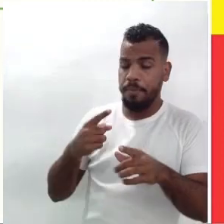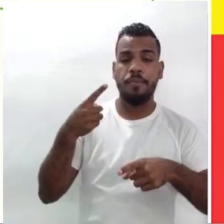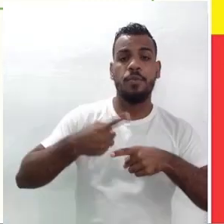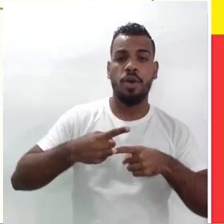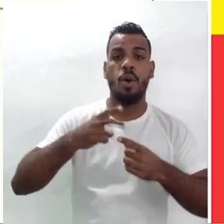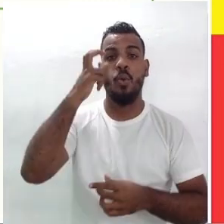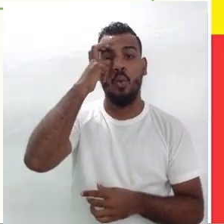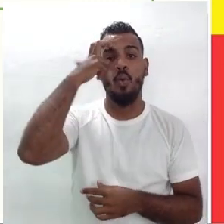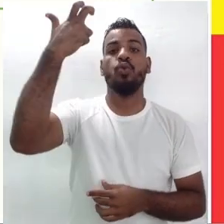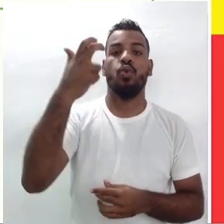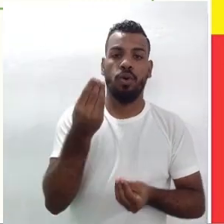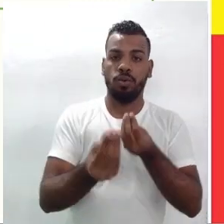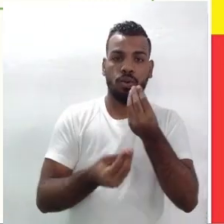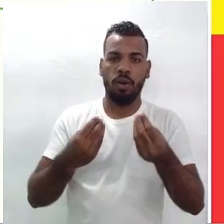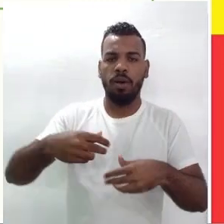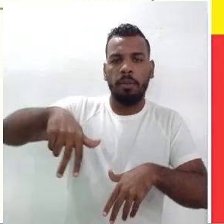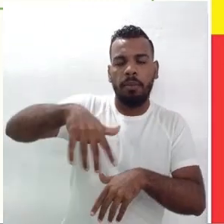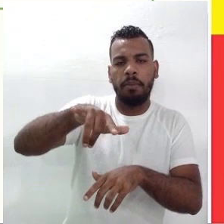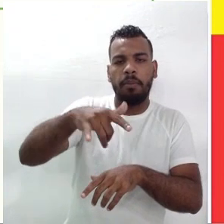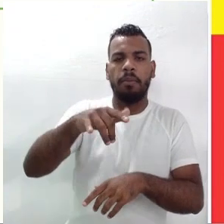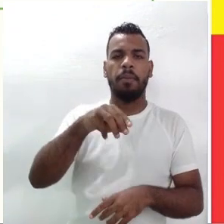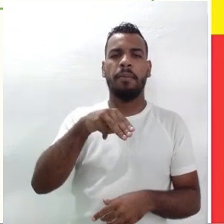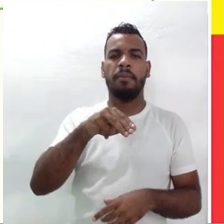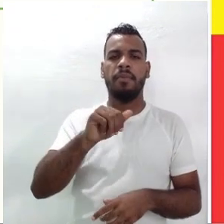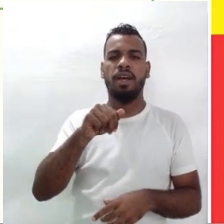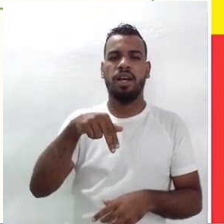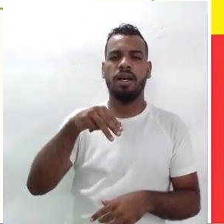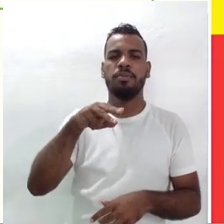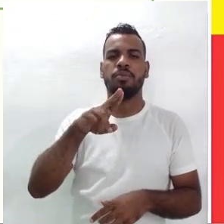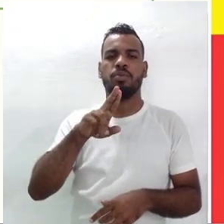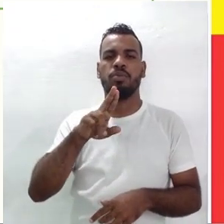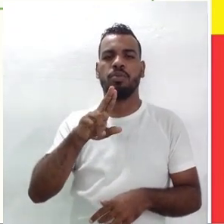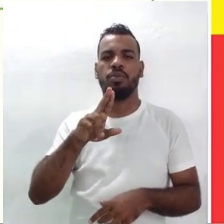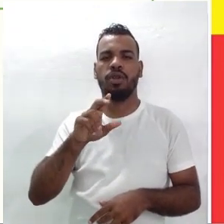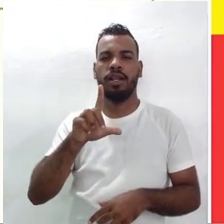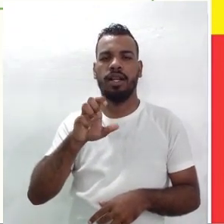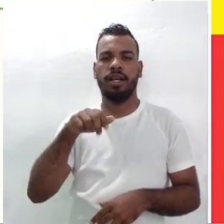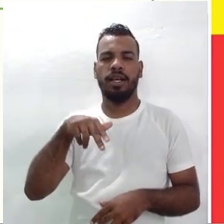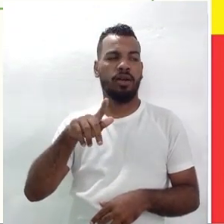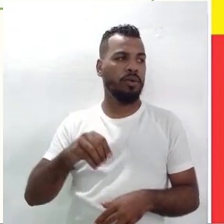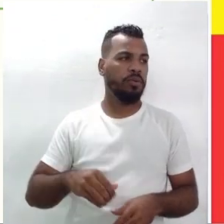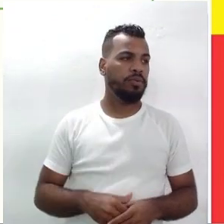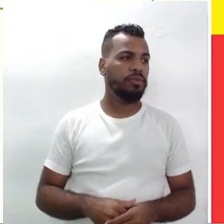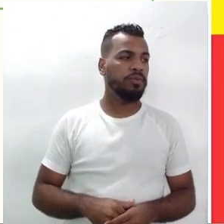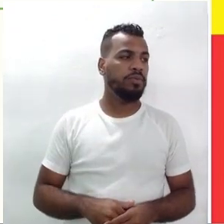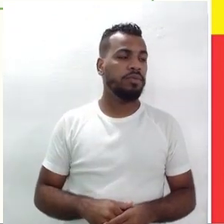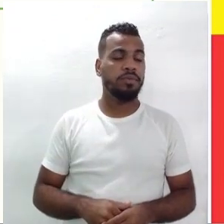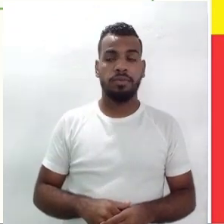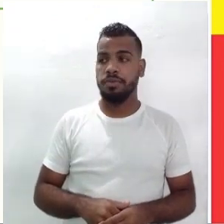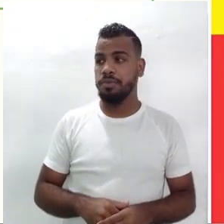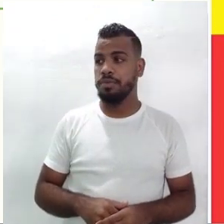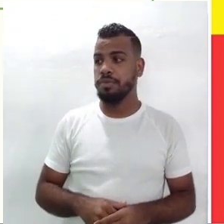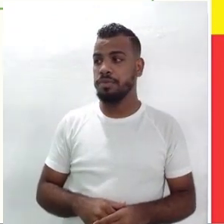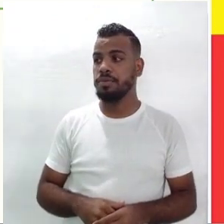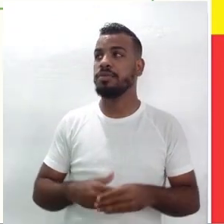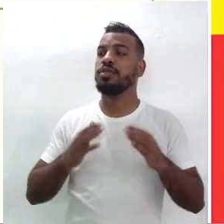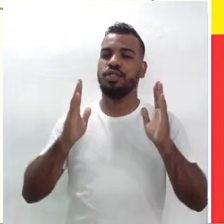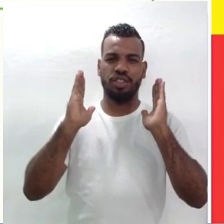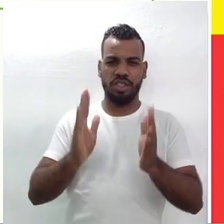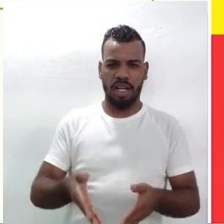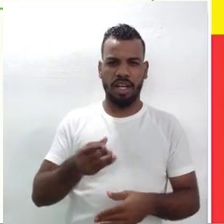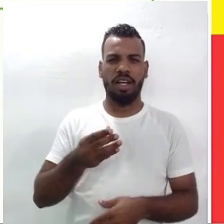dessa cultura, uma mulenda cultura. Veja só, como trabalhamos aqui numa outra oportunidade